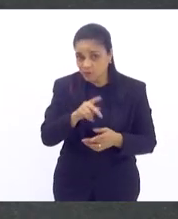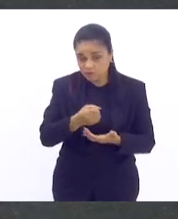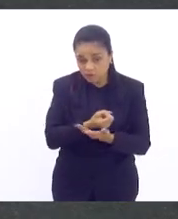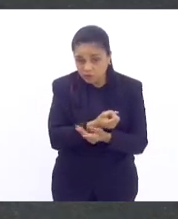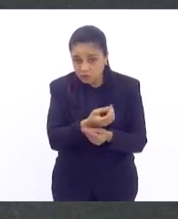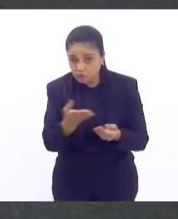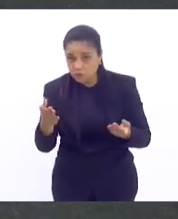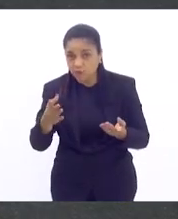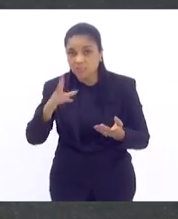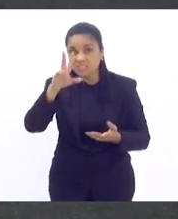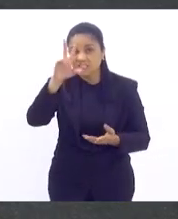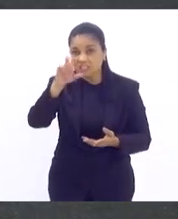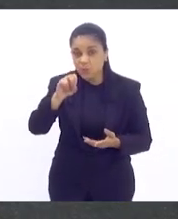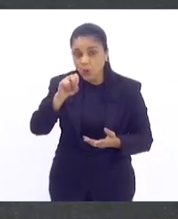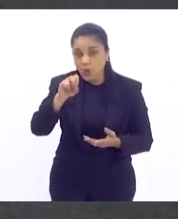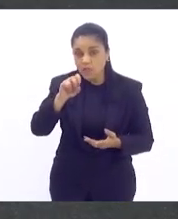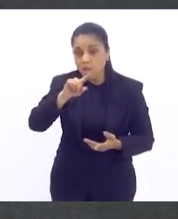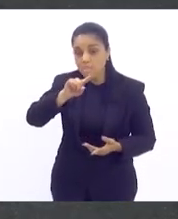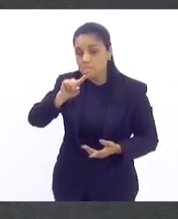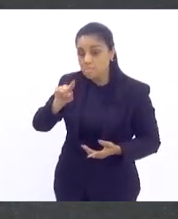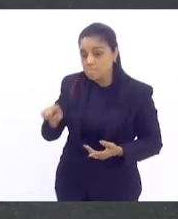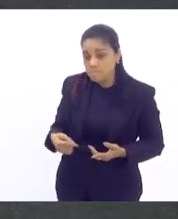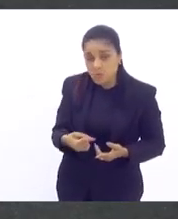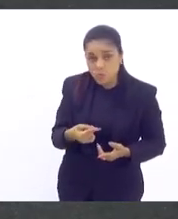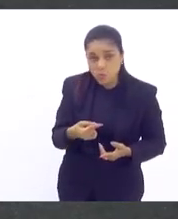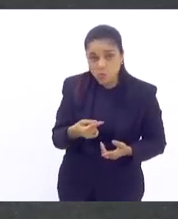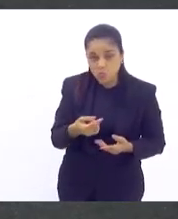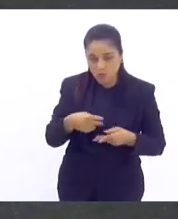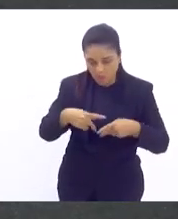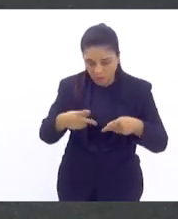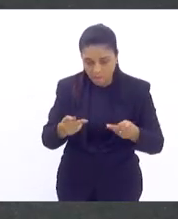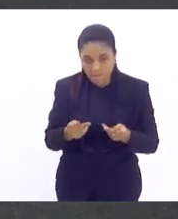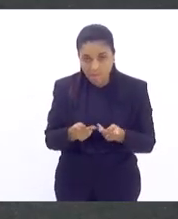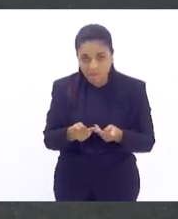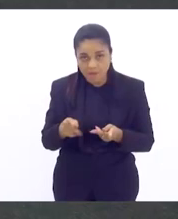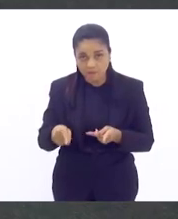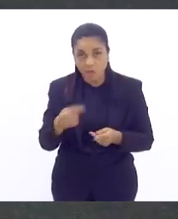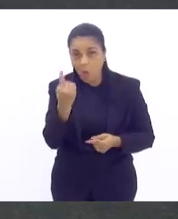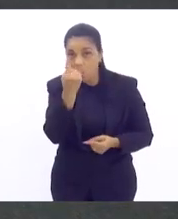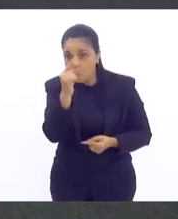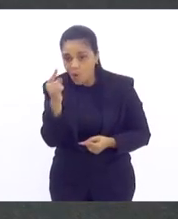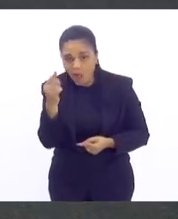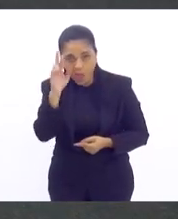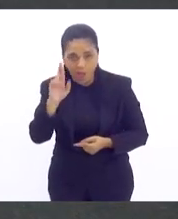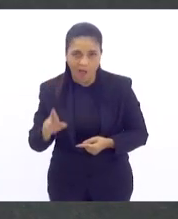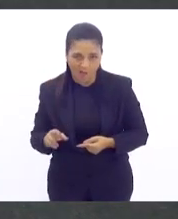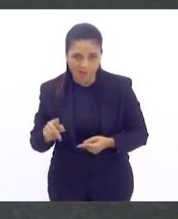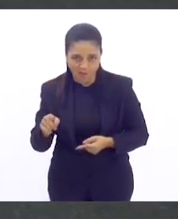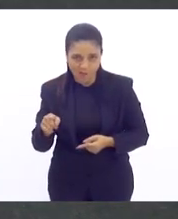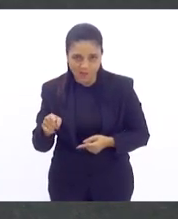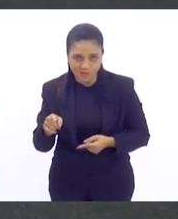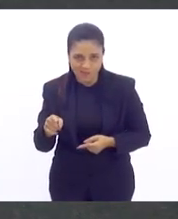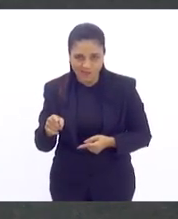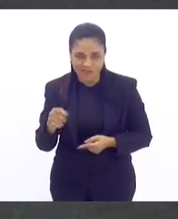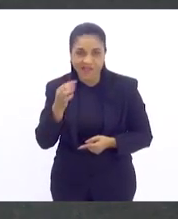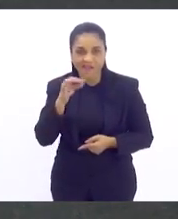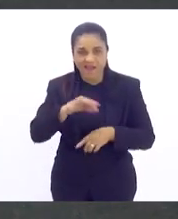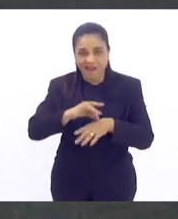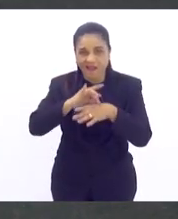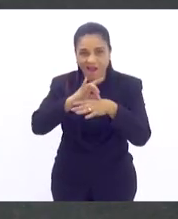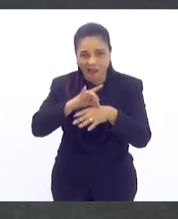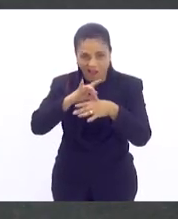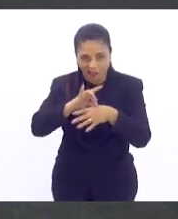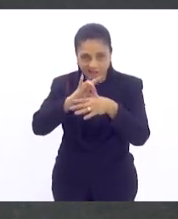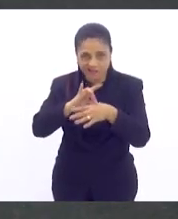distribuíram 50 mil refeições a um real do javali pirata que a gente aprendeu que era um crime ambiental que estava sendo